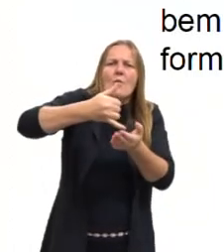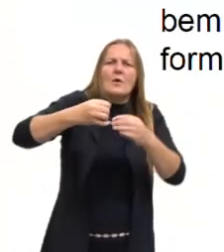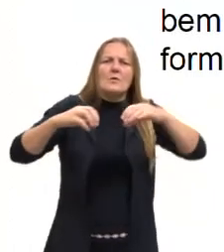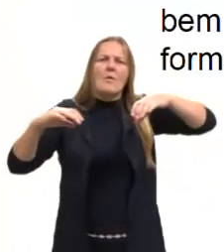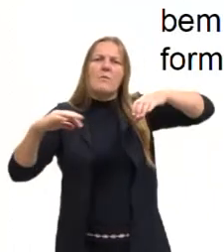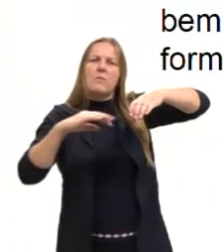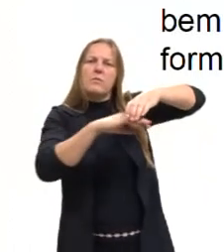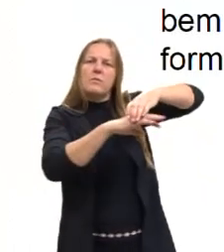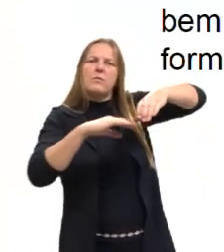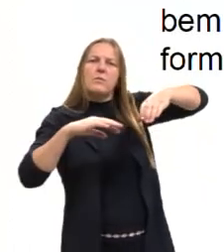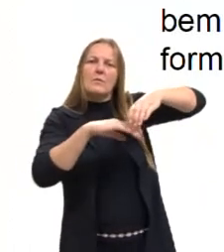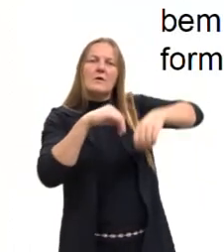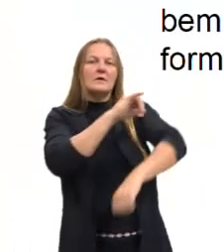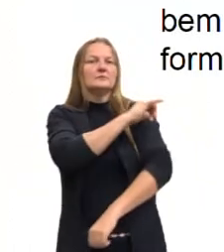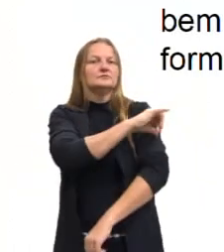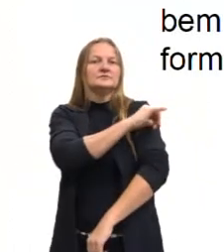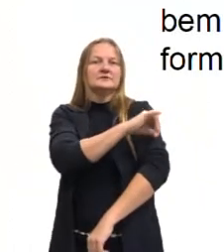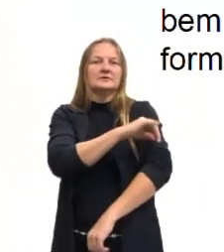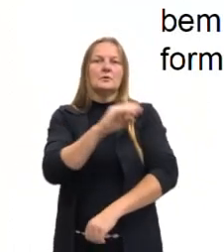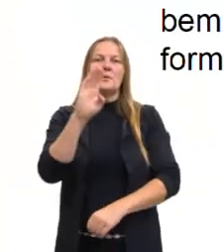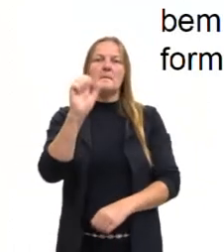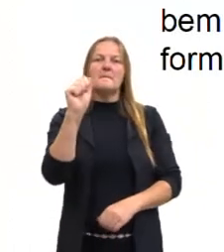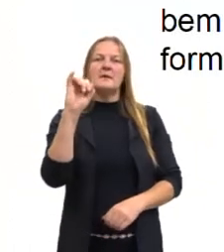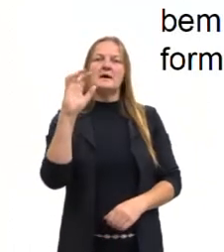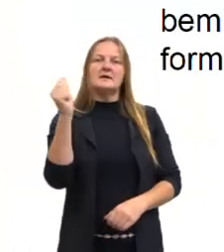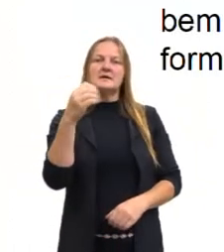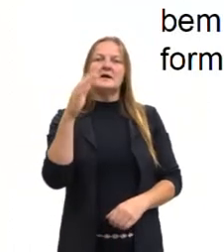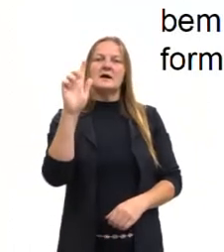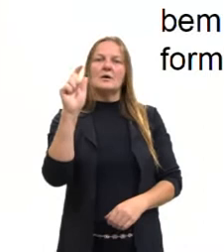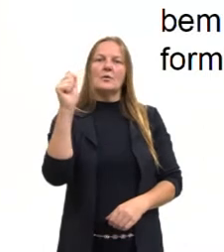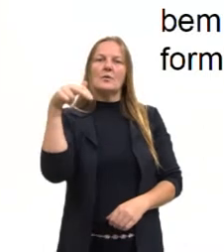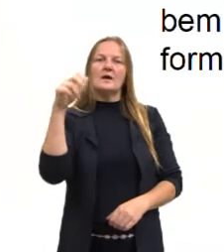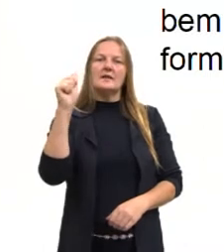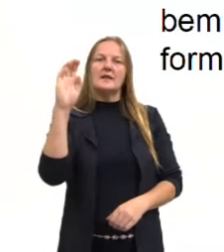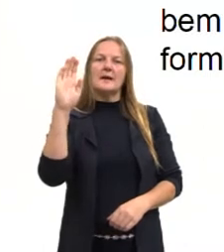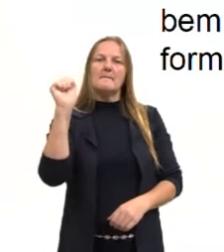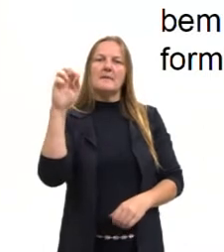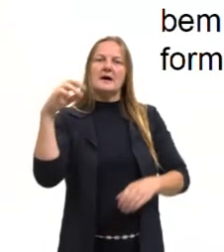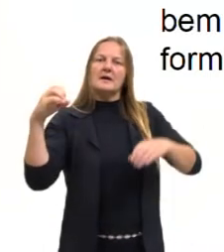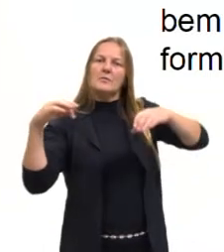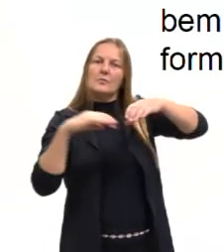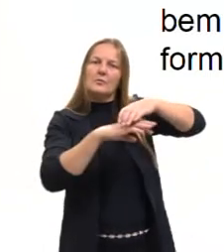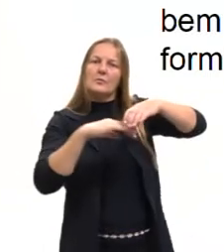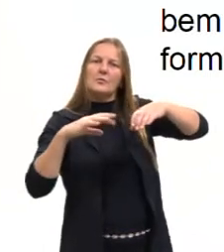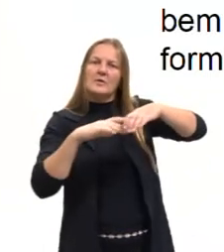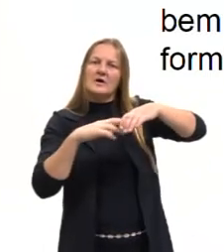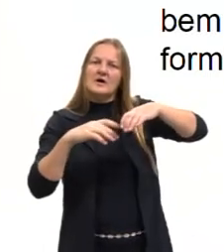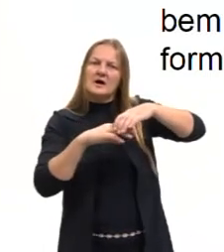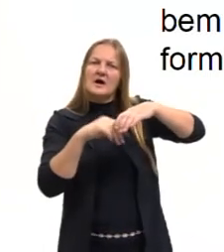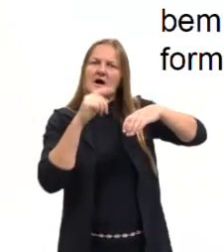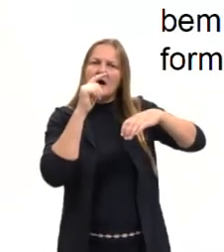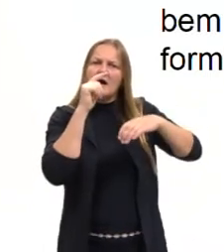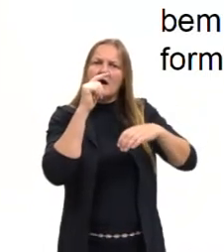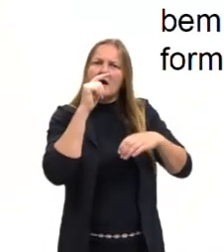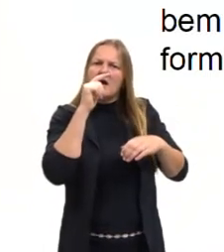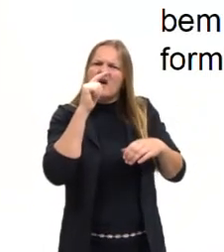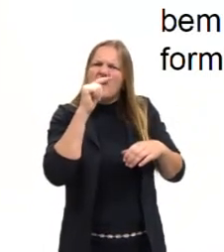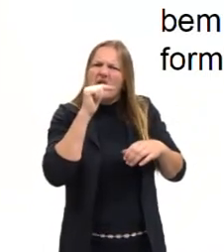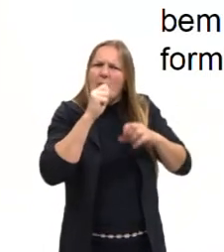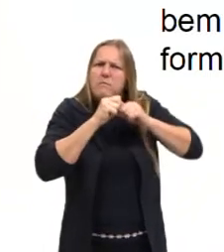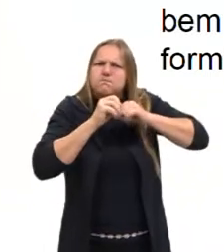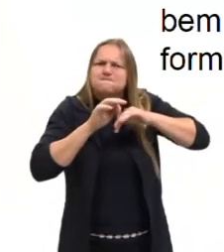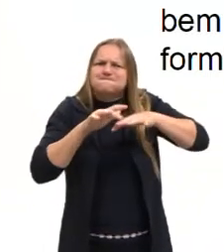Guanabara, no Rio de Janeiro, causou um dos maiores acidentes ambientais do Brasil.